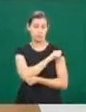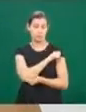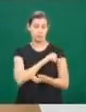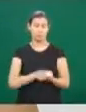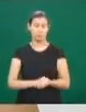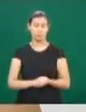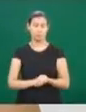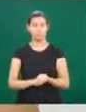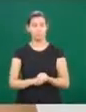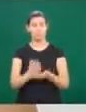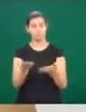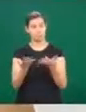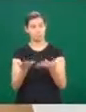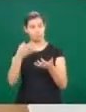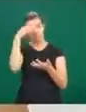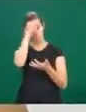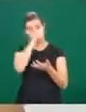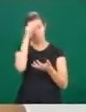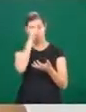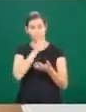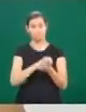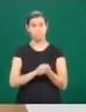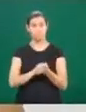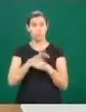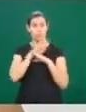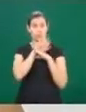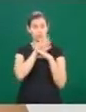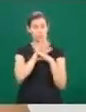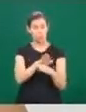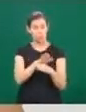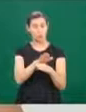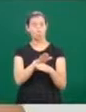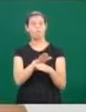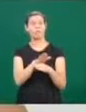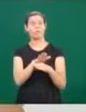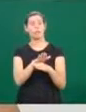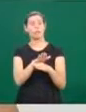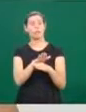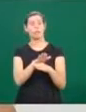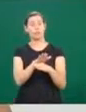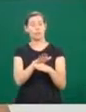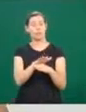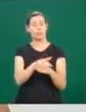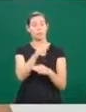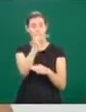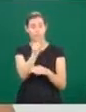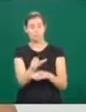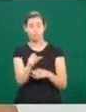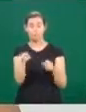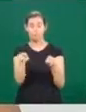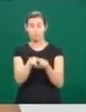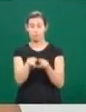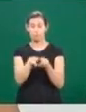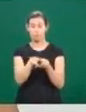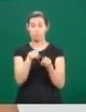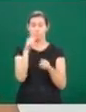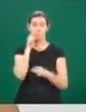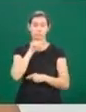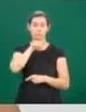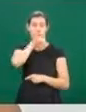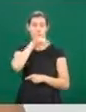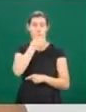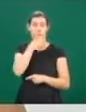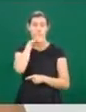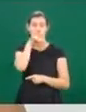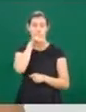é melhora para eles, para a gente, para o dia a dia de cada um. Até mesmo para os pais, né? Porque eles também não têm uma